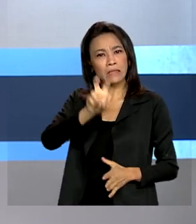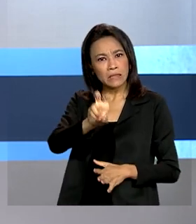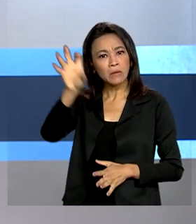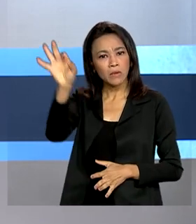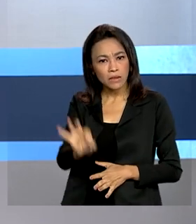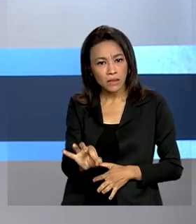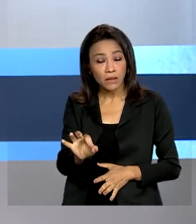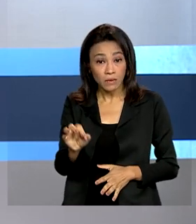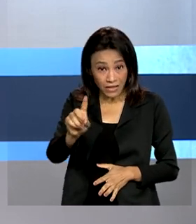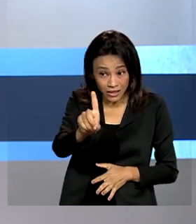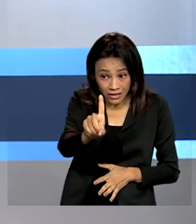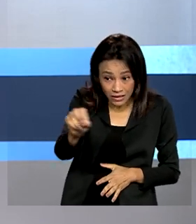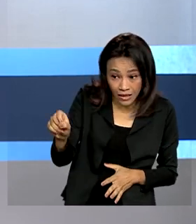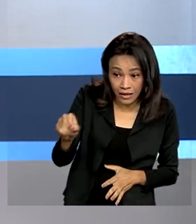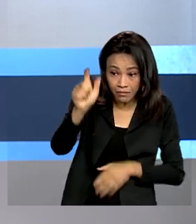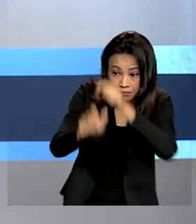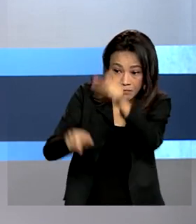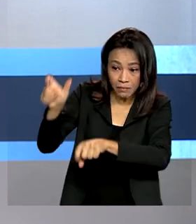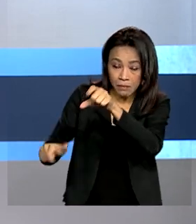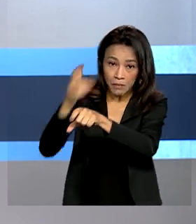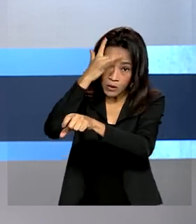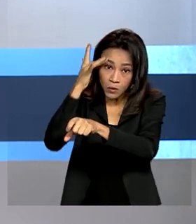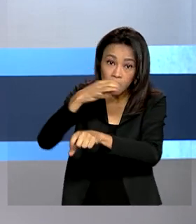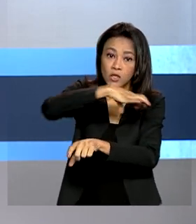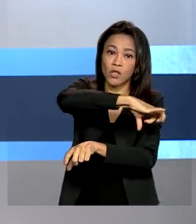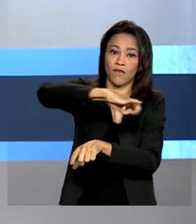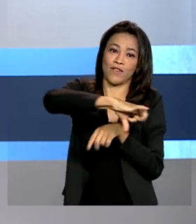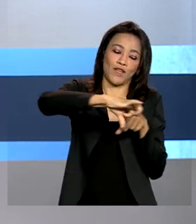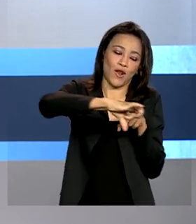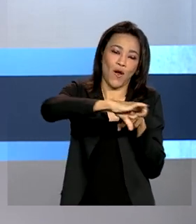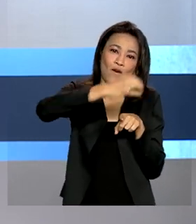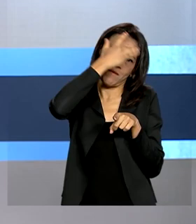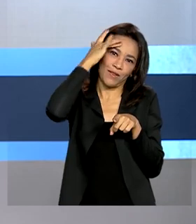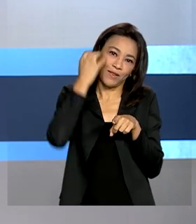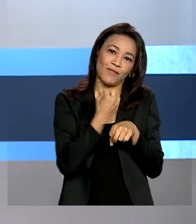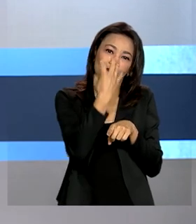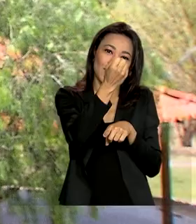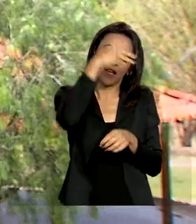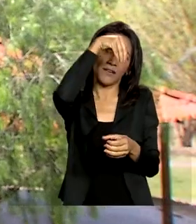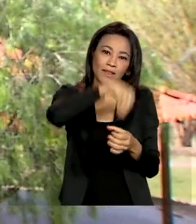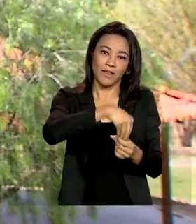100 turistas, 99 fizeram viagens dentro do país.